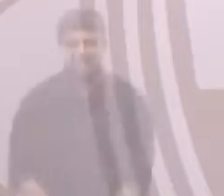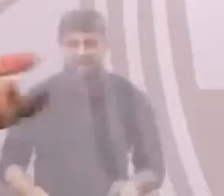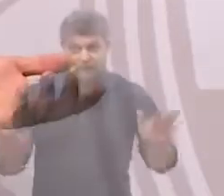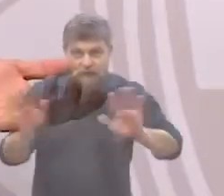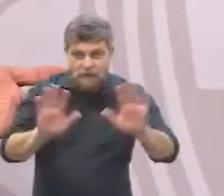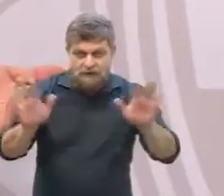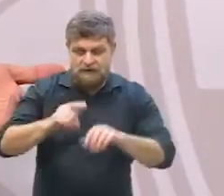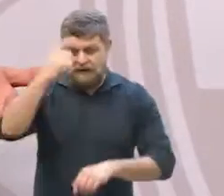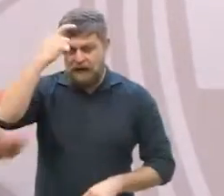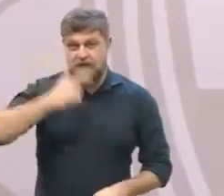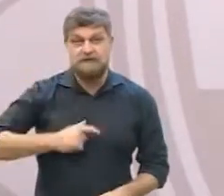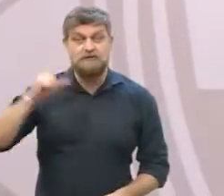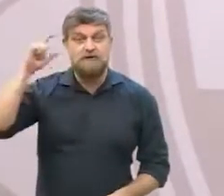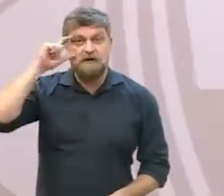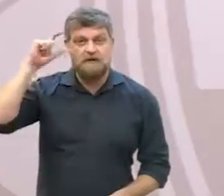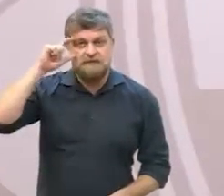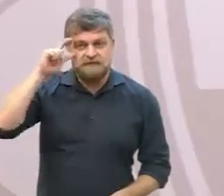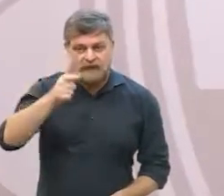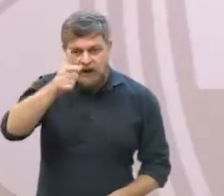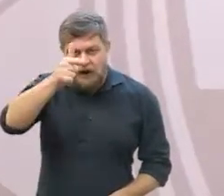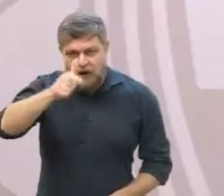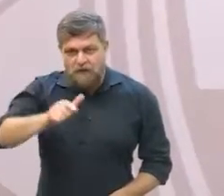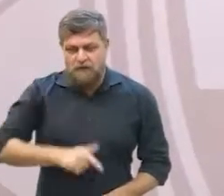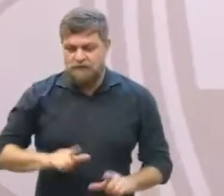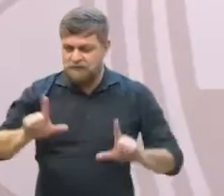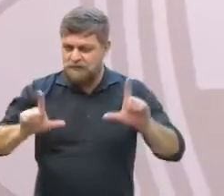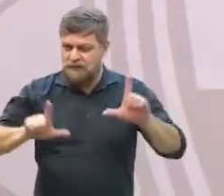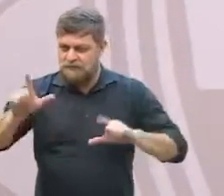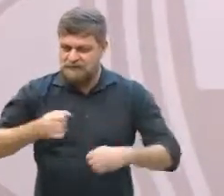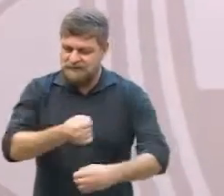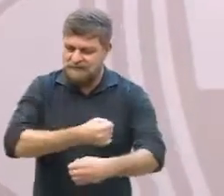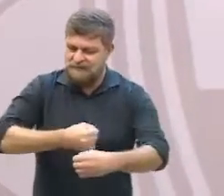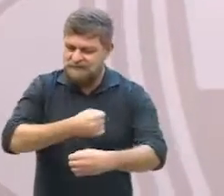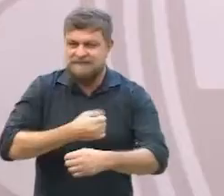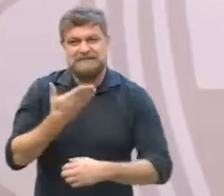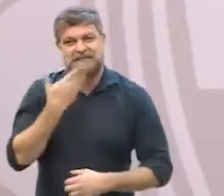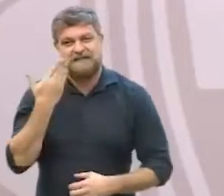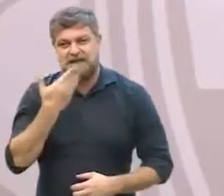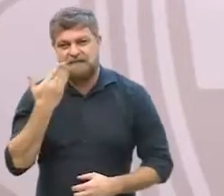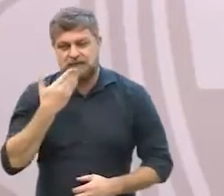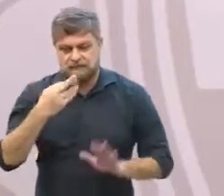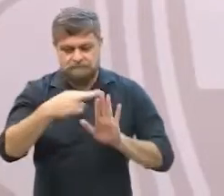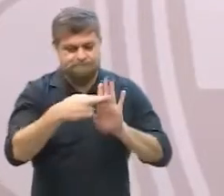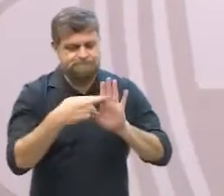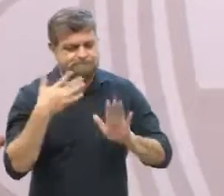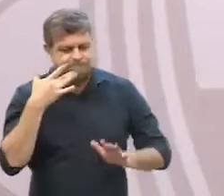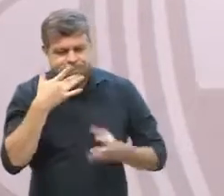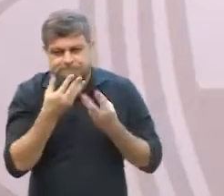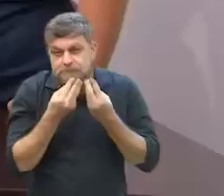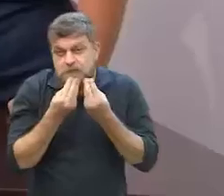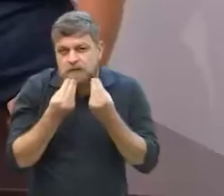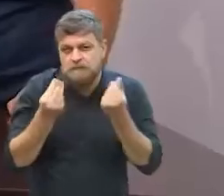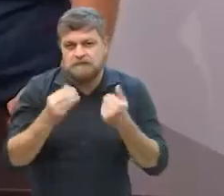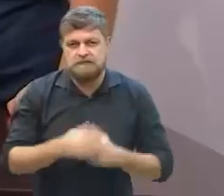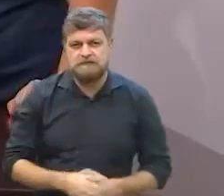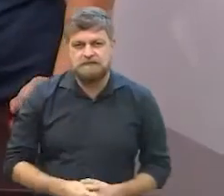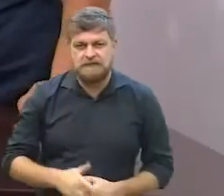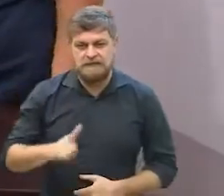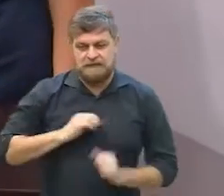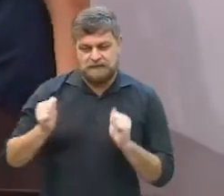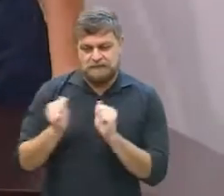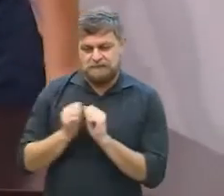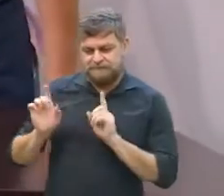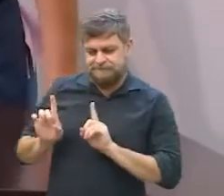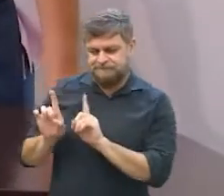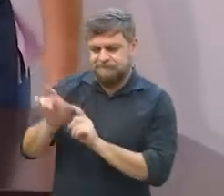Olá eu sou Michel Amorim mais uma edição do Cozinha Fácil e olha receita gostosa é com a gente tá aqui